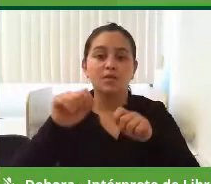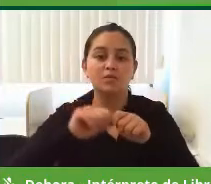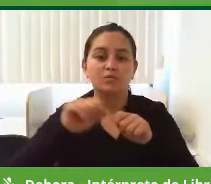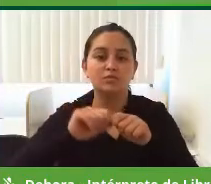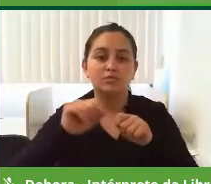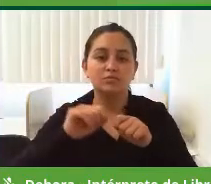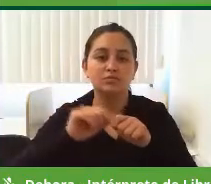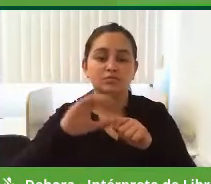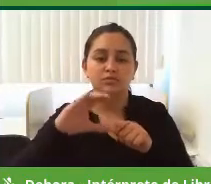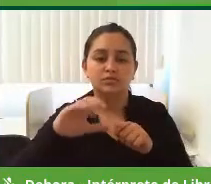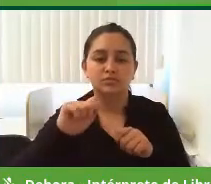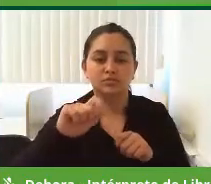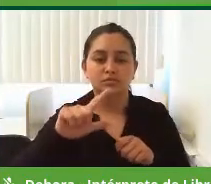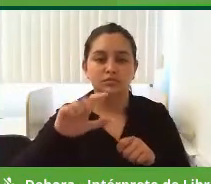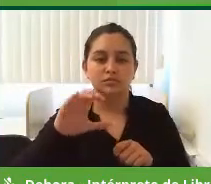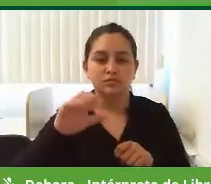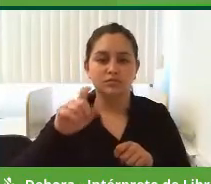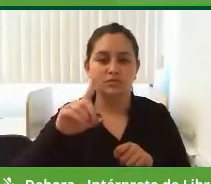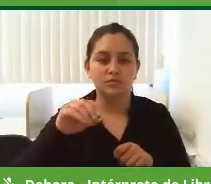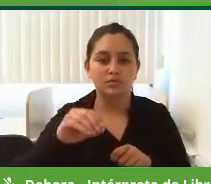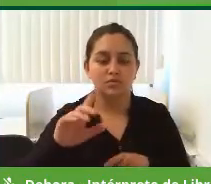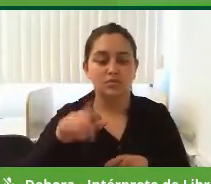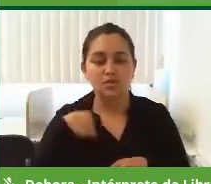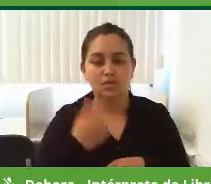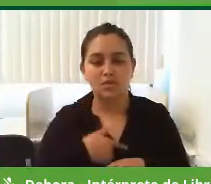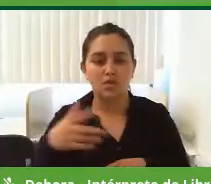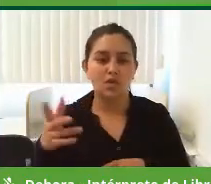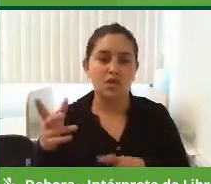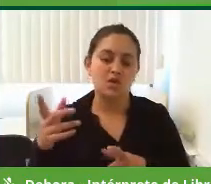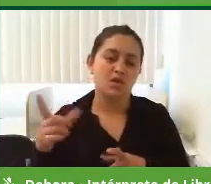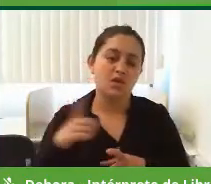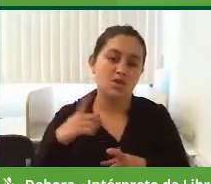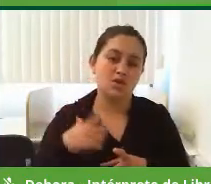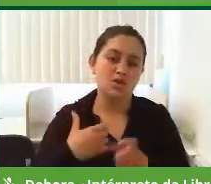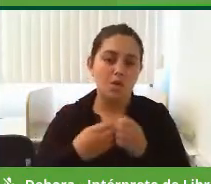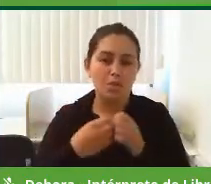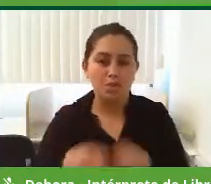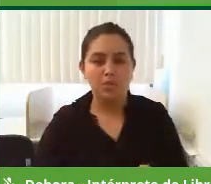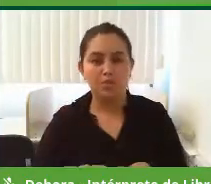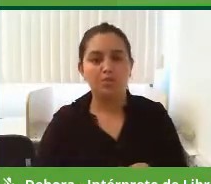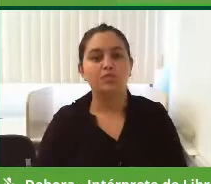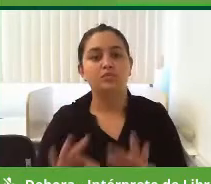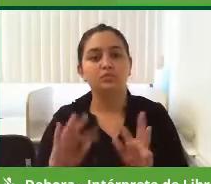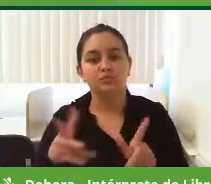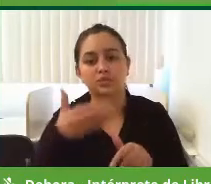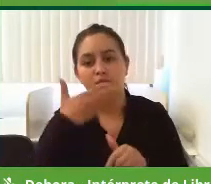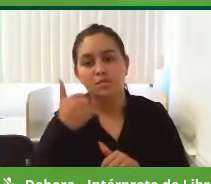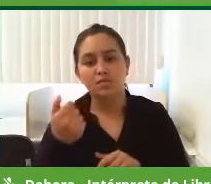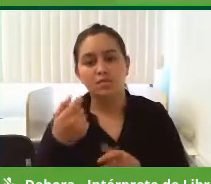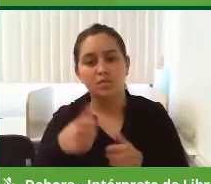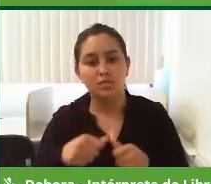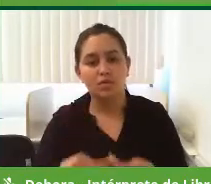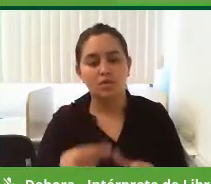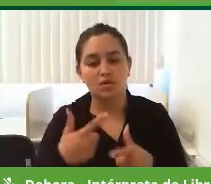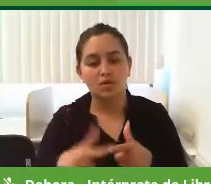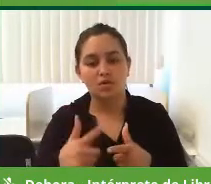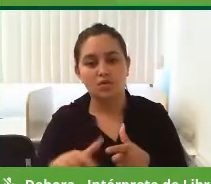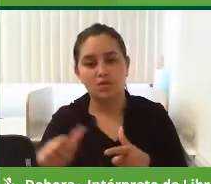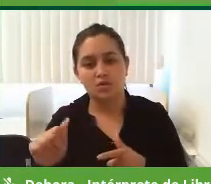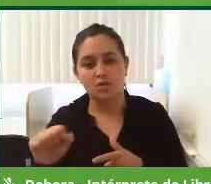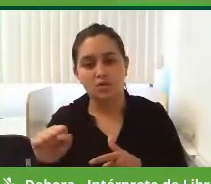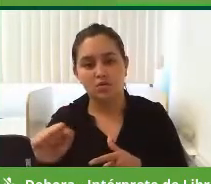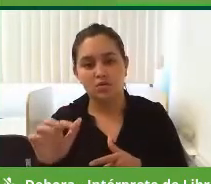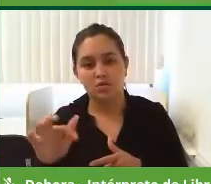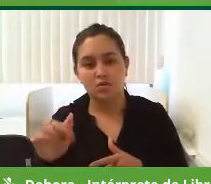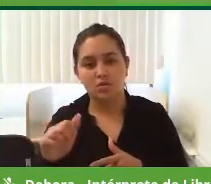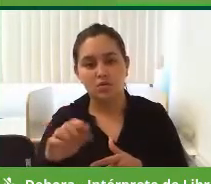na calçada, que se a calçada, se eu tiver que quebrar a calçada, é muito mais fácil se arrumar e não fica danificado o asfalto. Eu vejo aqui